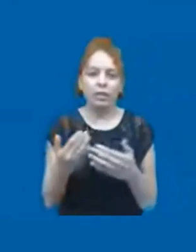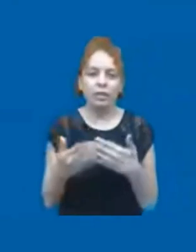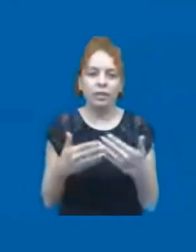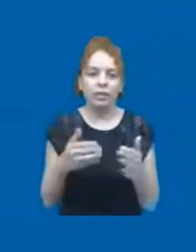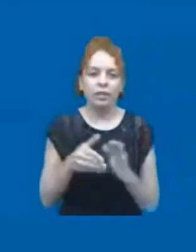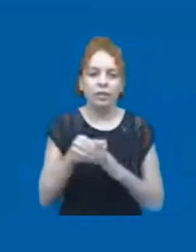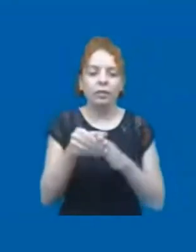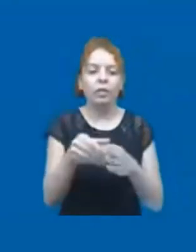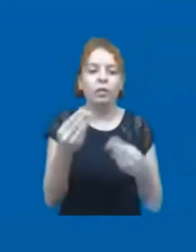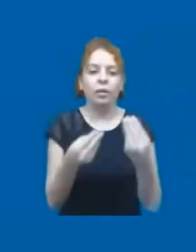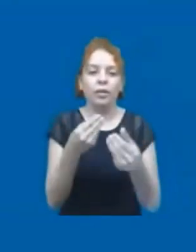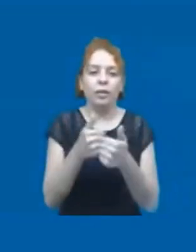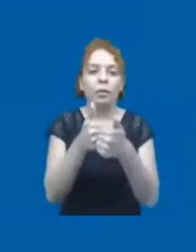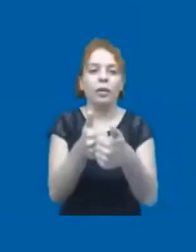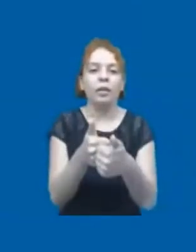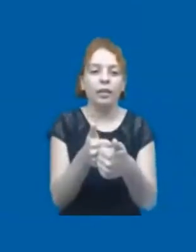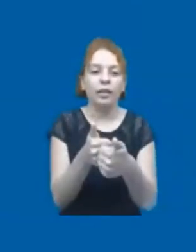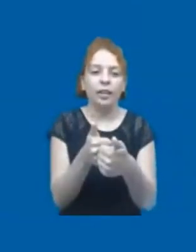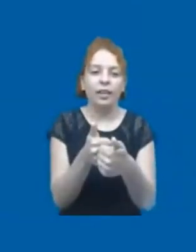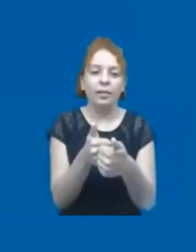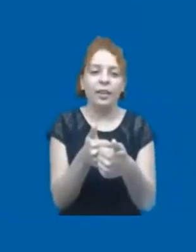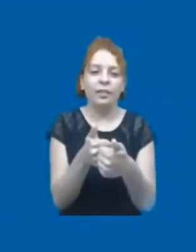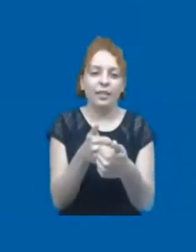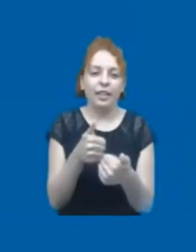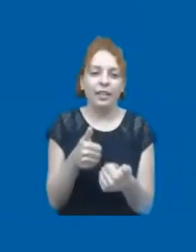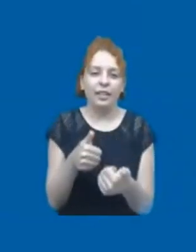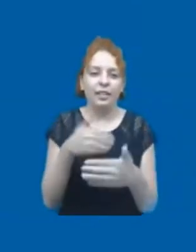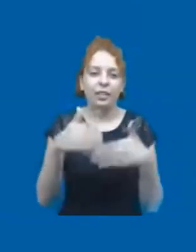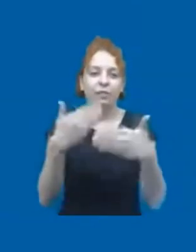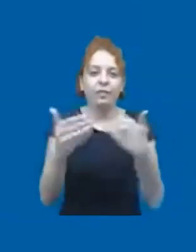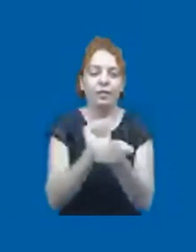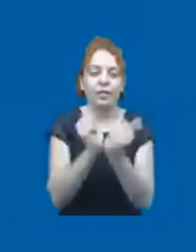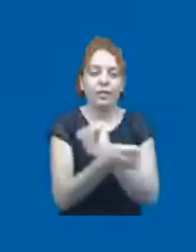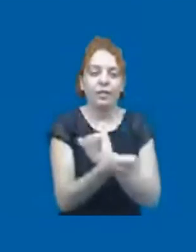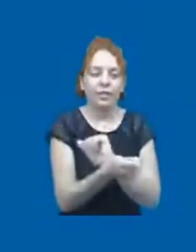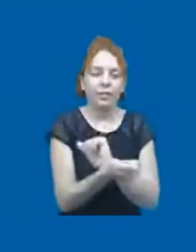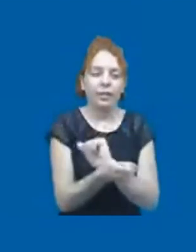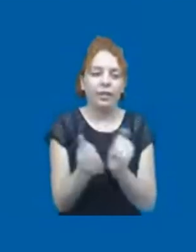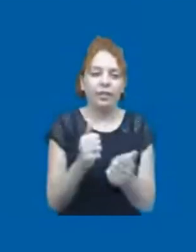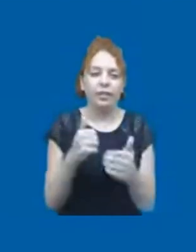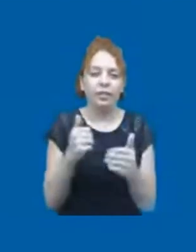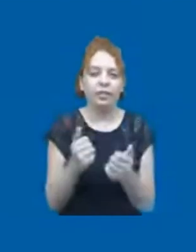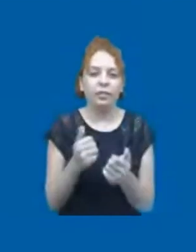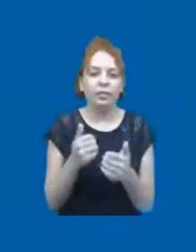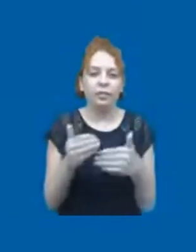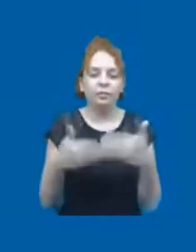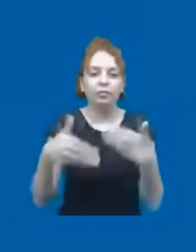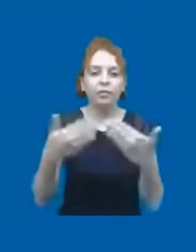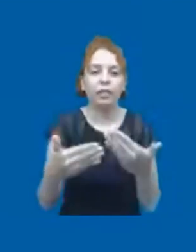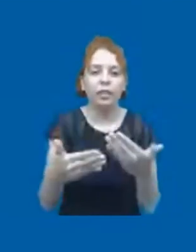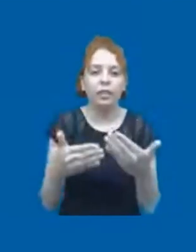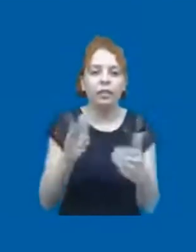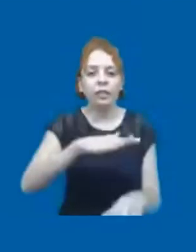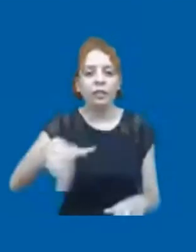acompanhamento regular, né, vai ser um processo longo de readaptação, a gente vai precisar acompanhar essas crianças